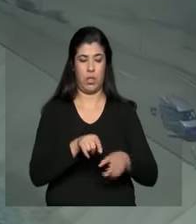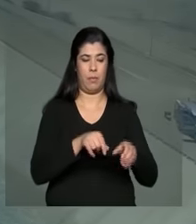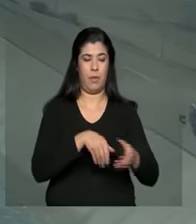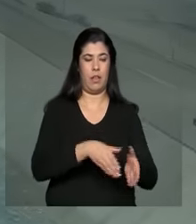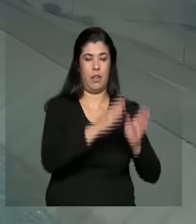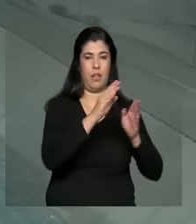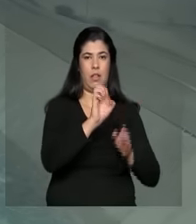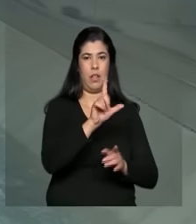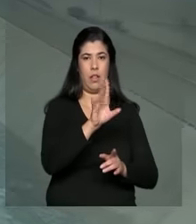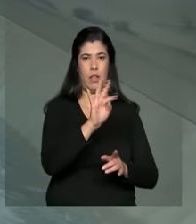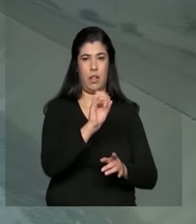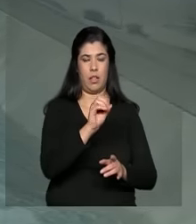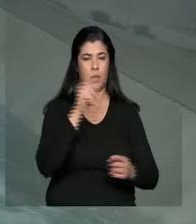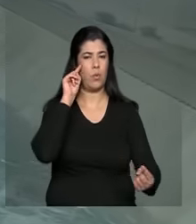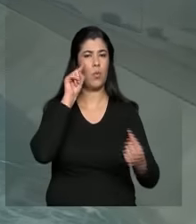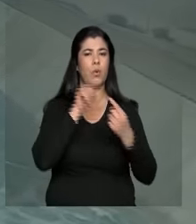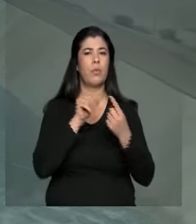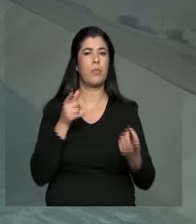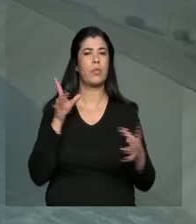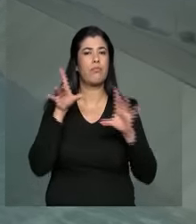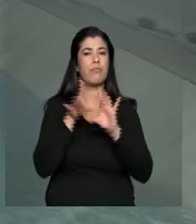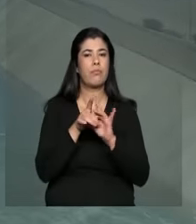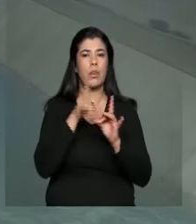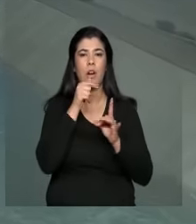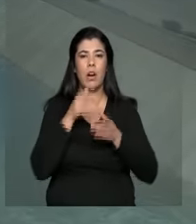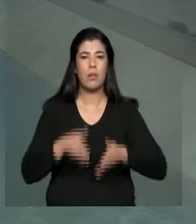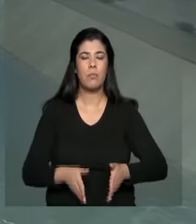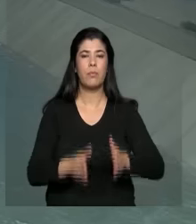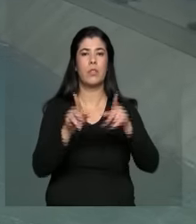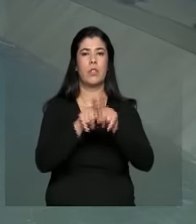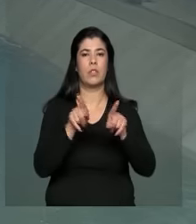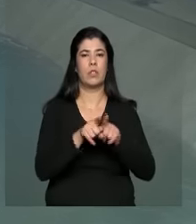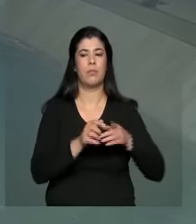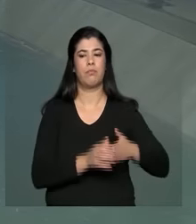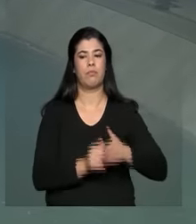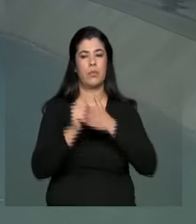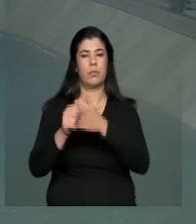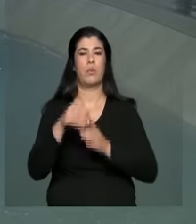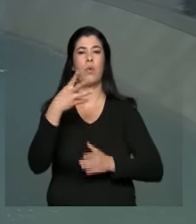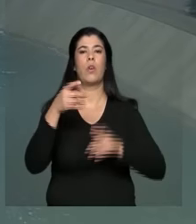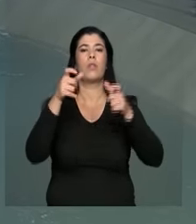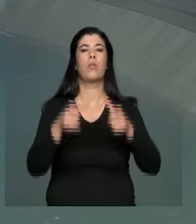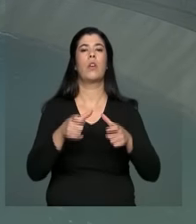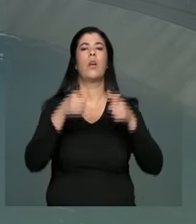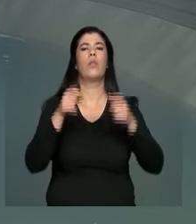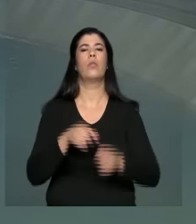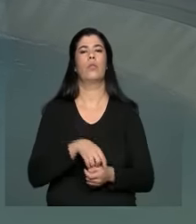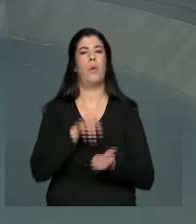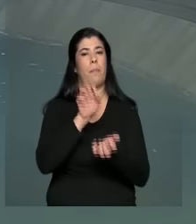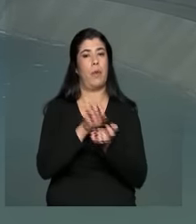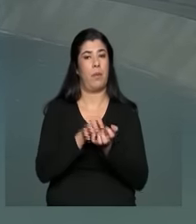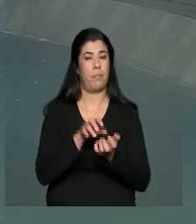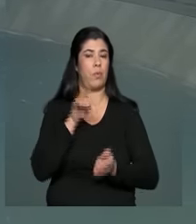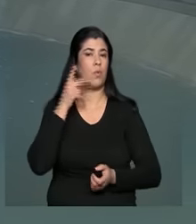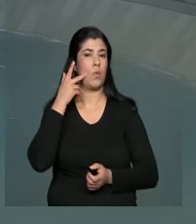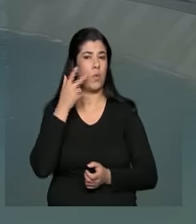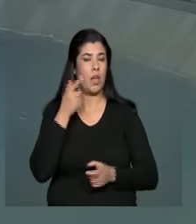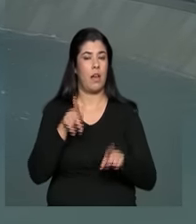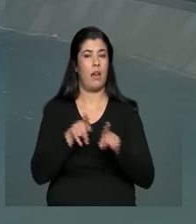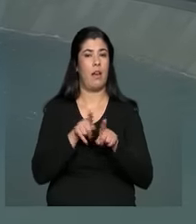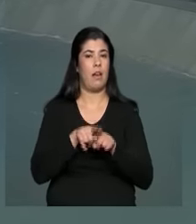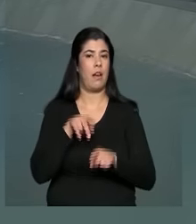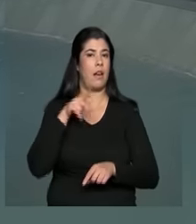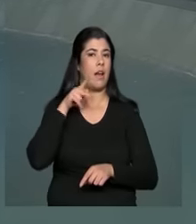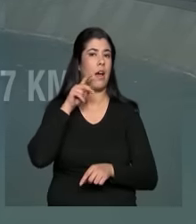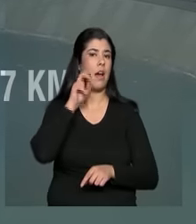é integrar as águas do rio, levando água para quatro estados, Pernambuco, Ceará, Paraíba e Rio Grande